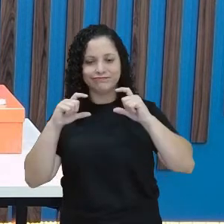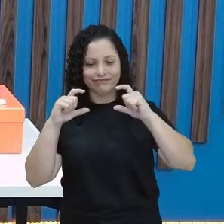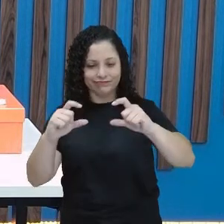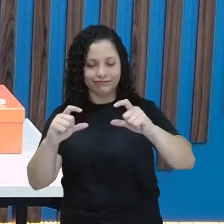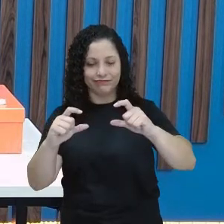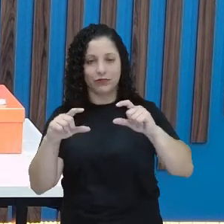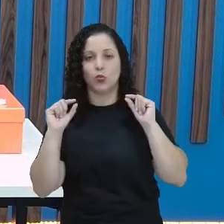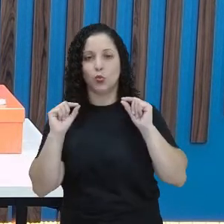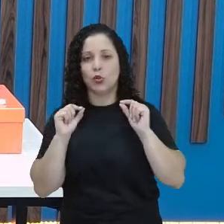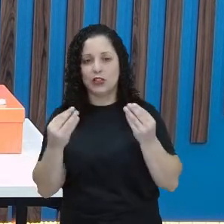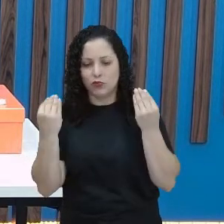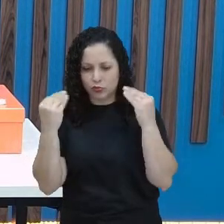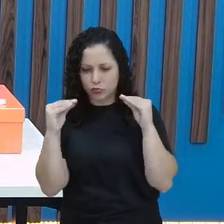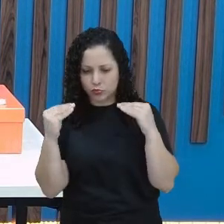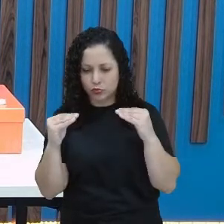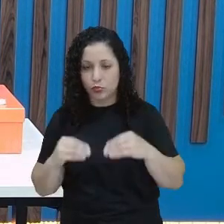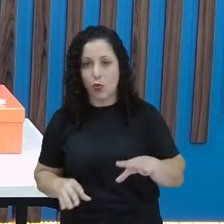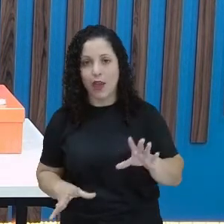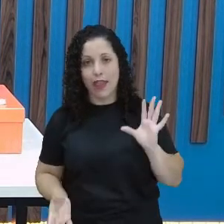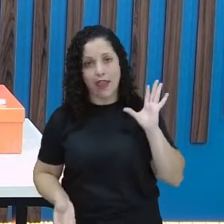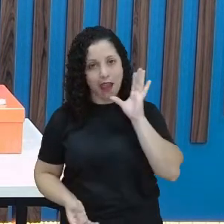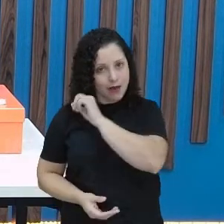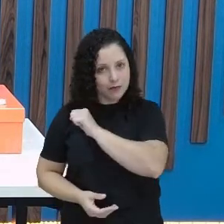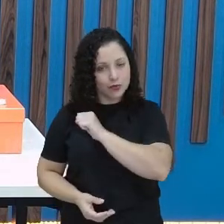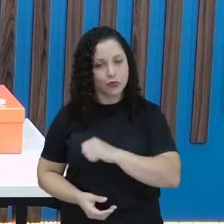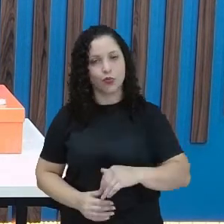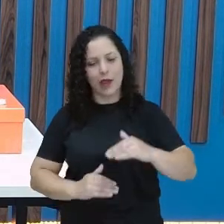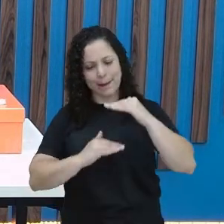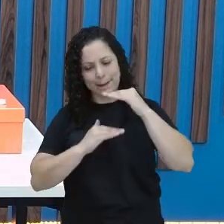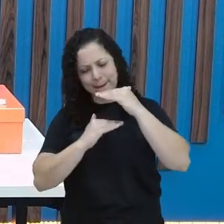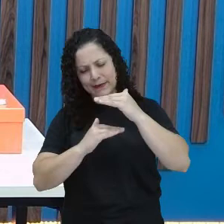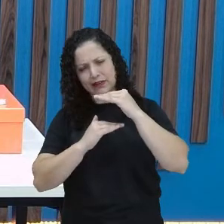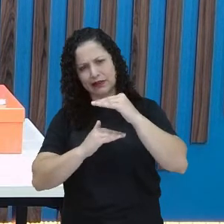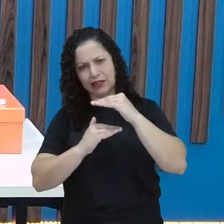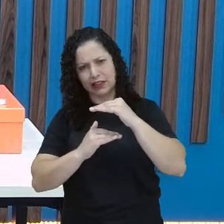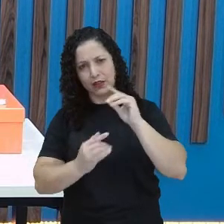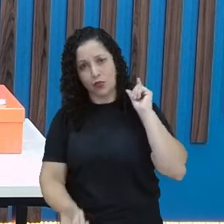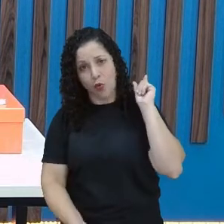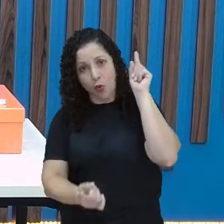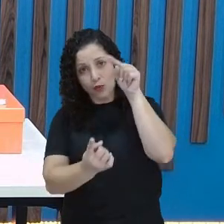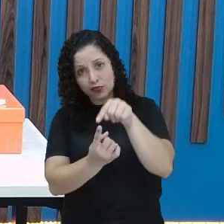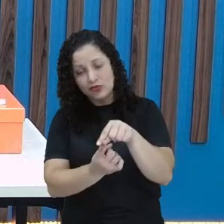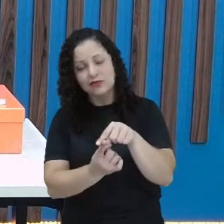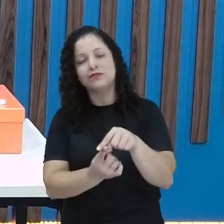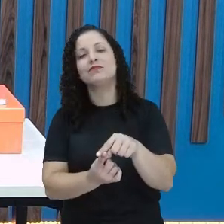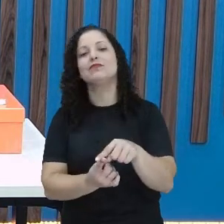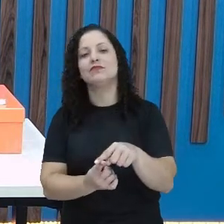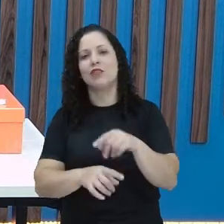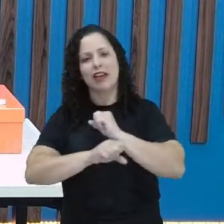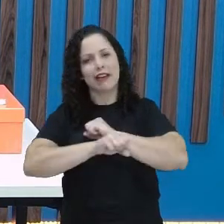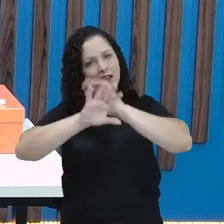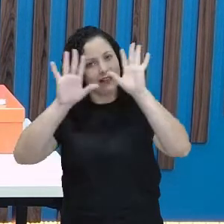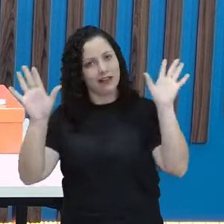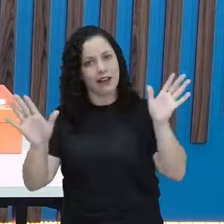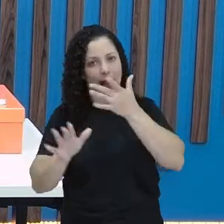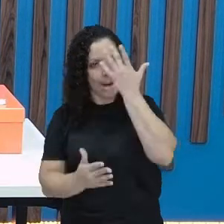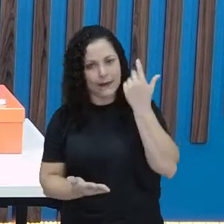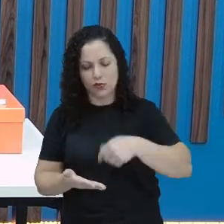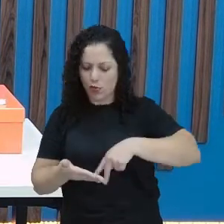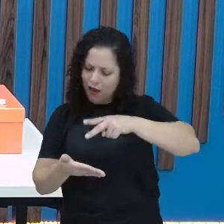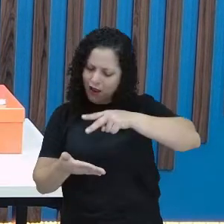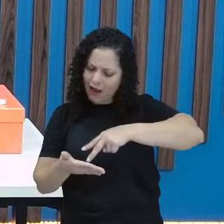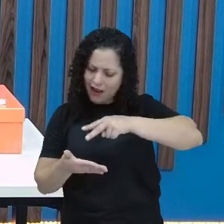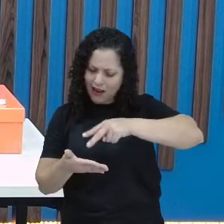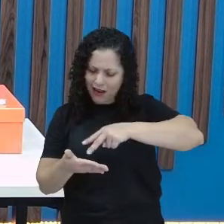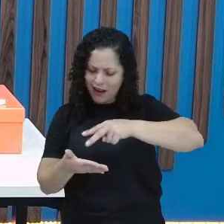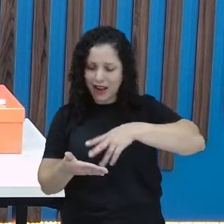bilhete. Que é curta, não é? De forma clara, objetiva. Quem vai fazer a leitura vai compreender